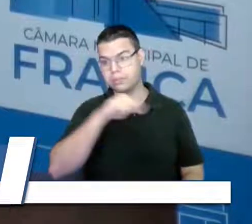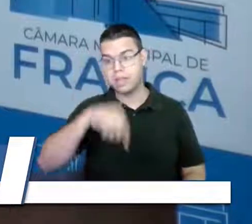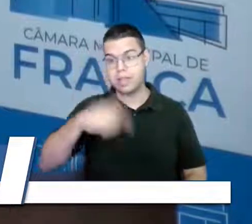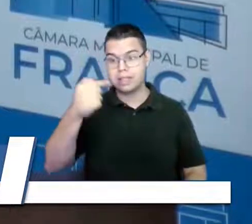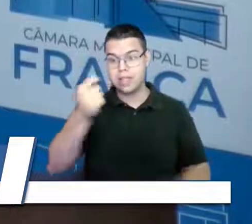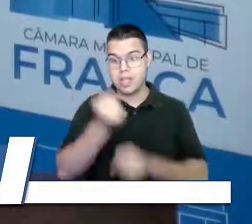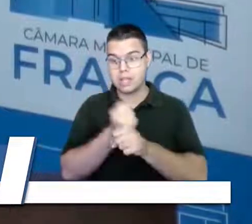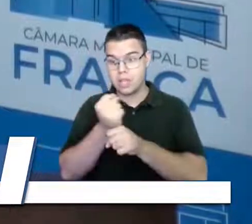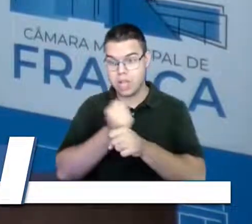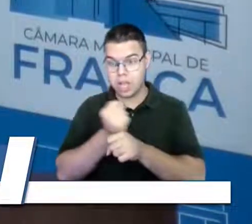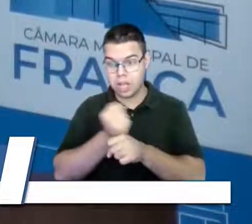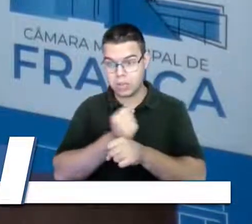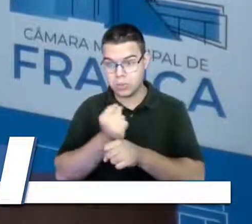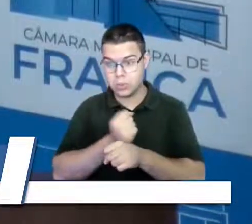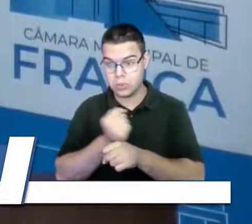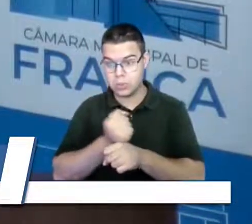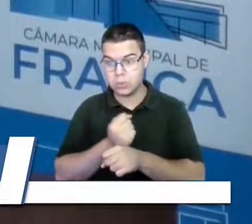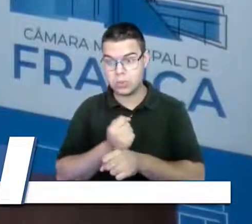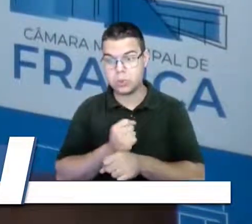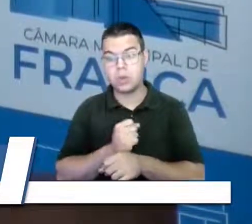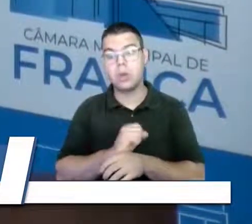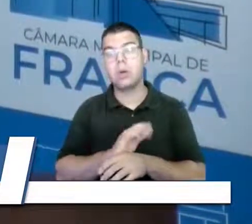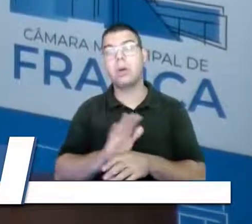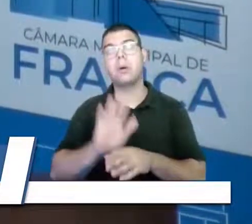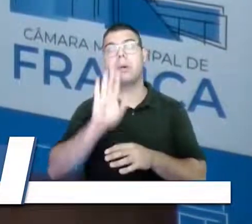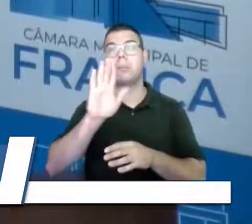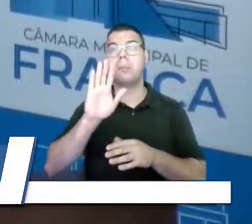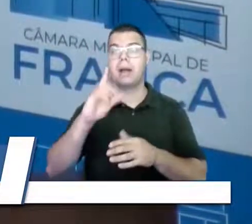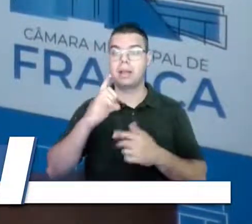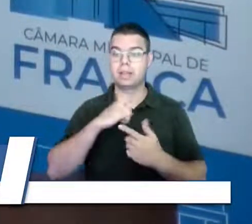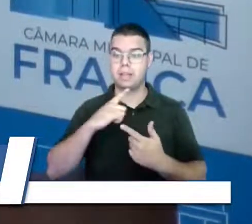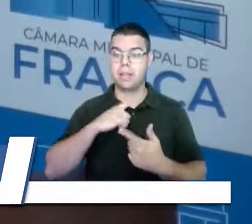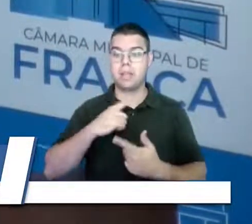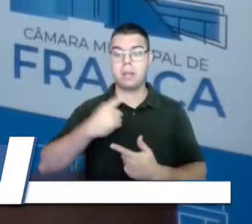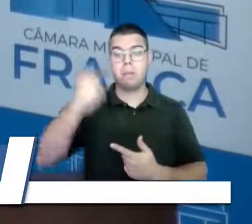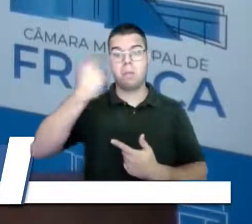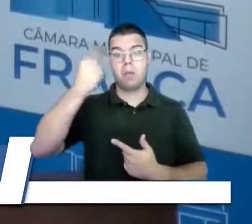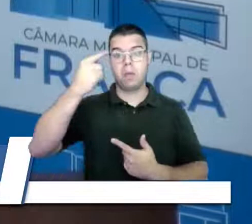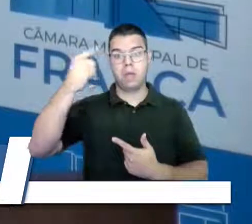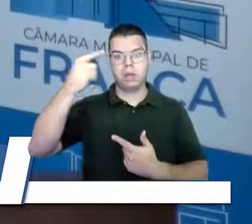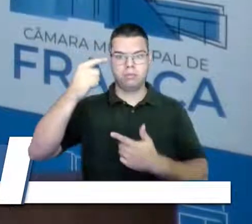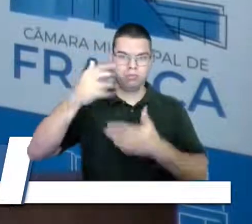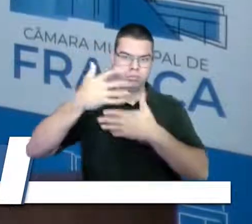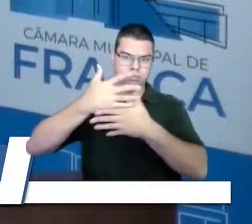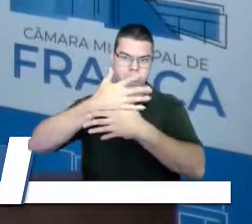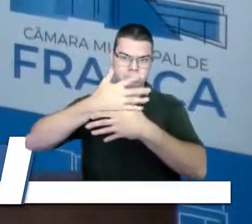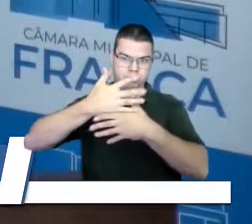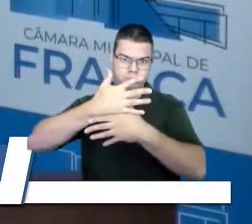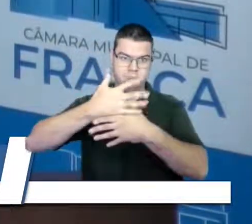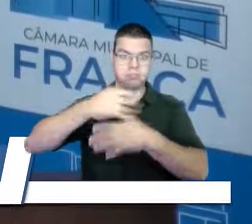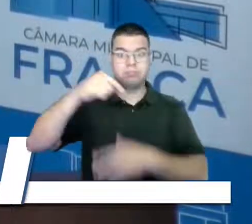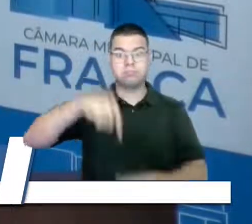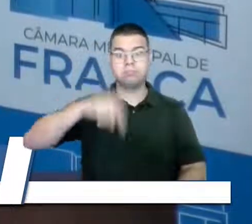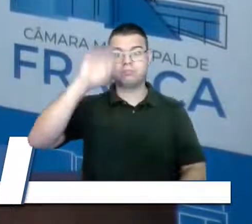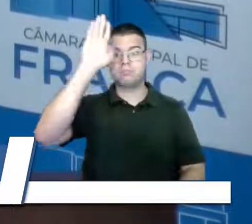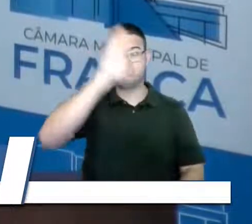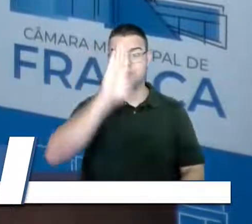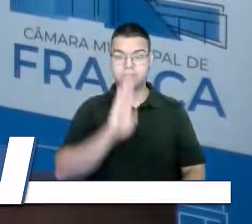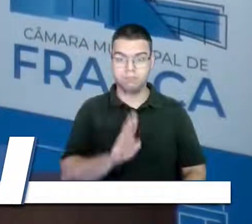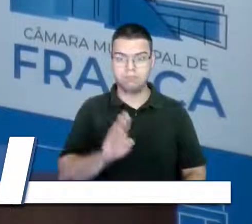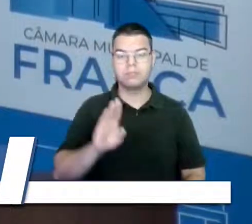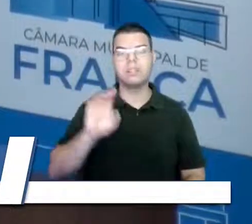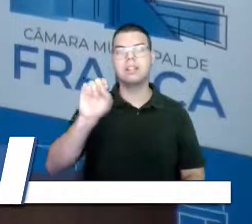pelo Instituto Trata Brasil, a primeira cidade do Brasil, em saneamento básico.